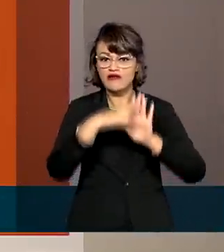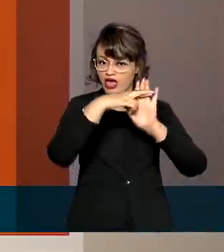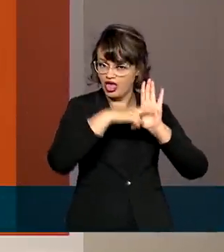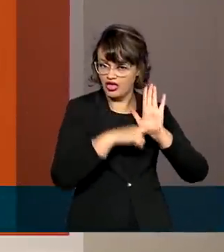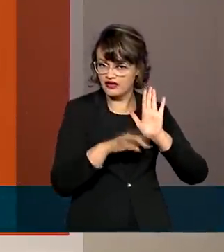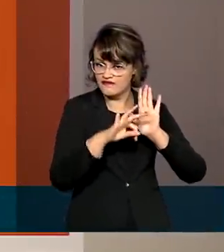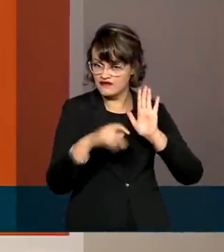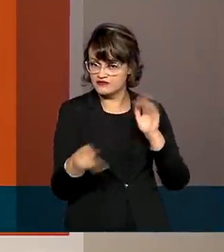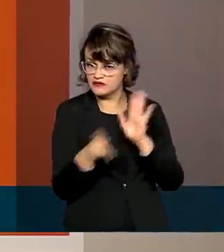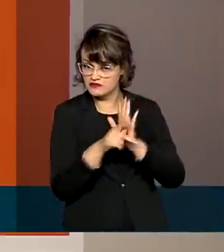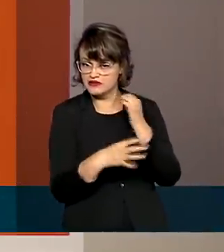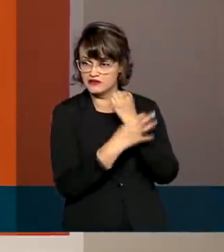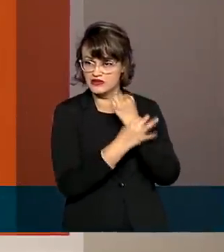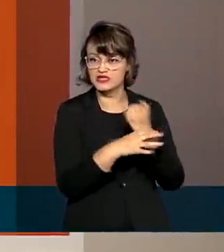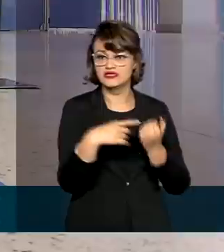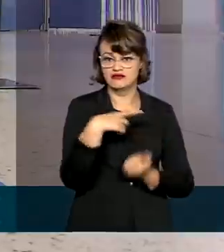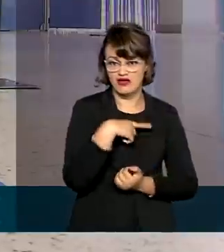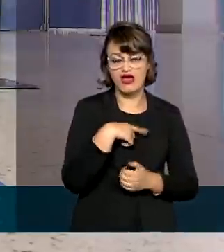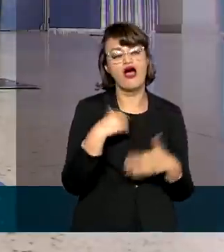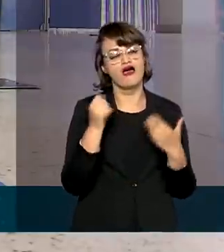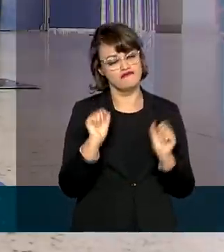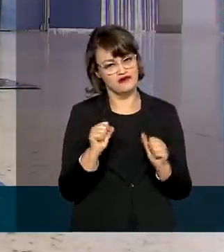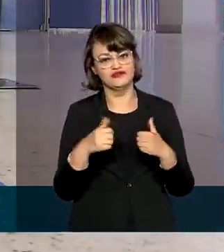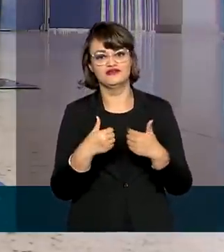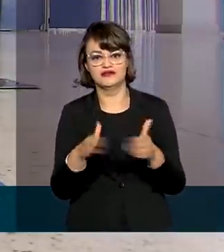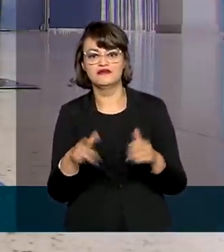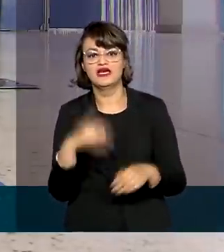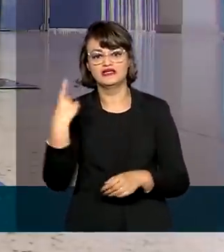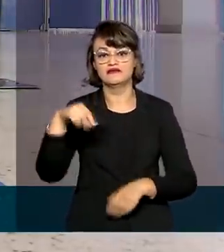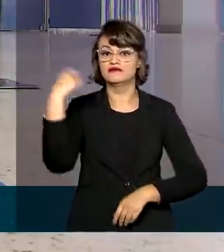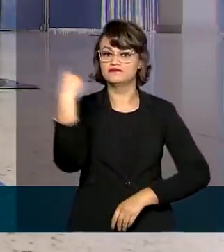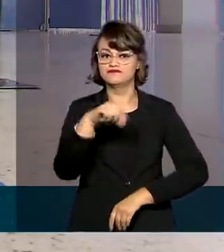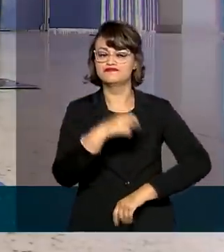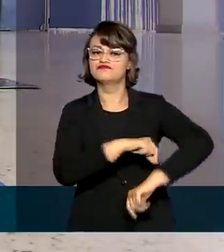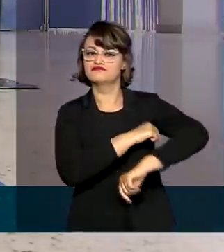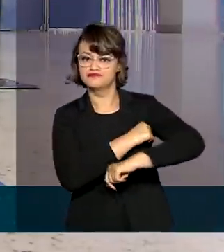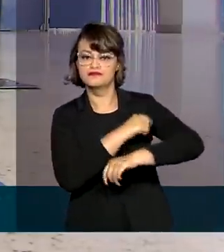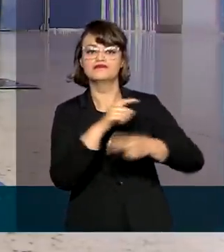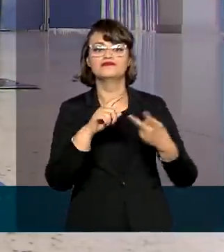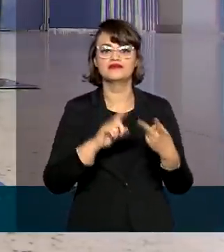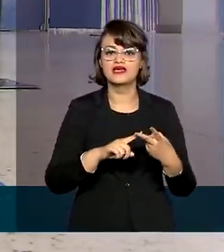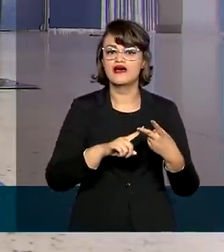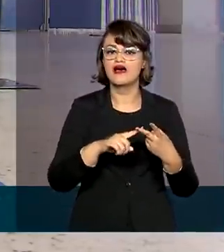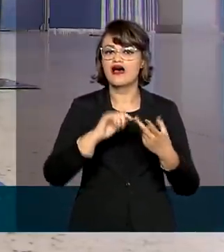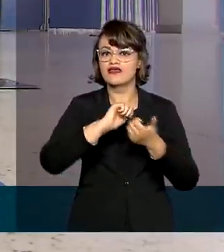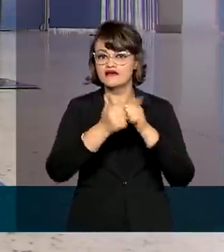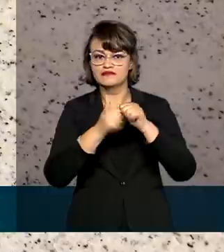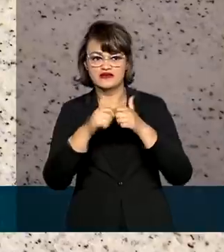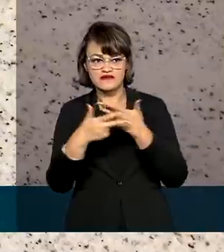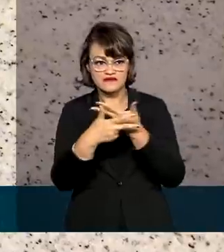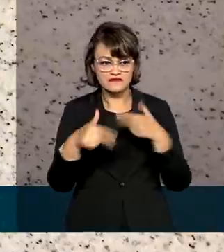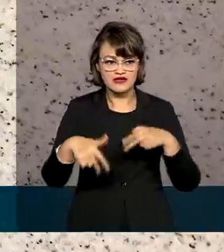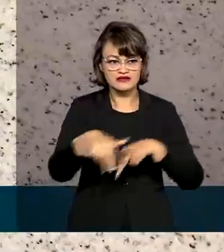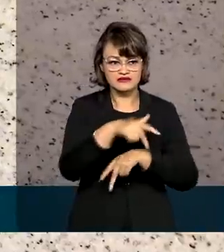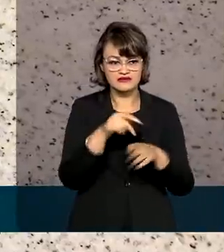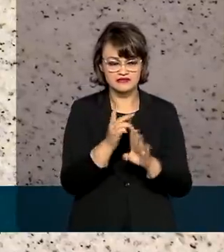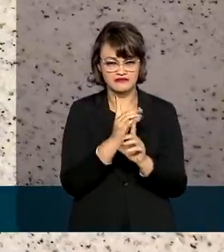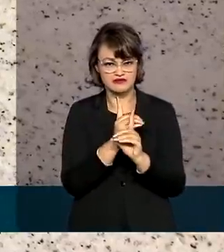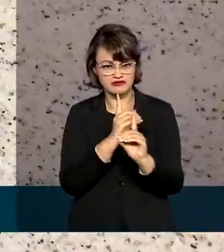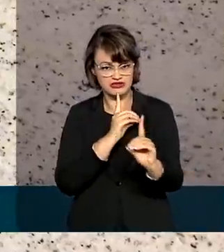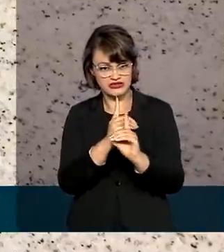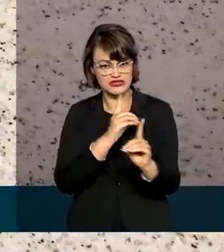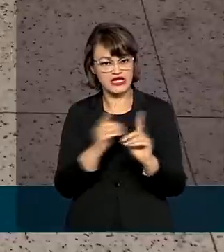as medidas de segurança contra a Covid, como a aferição da temperatura na entrada, a adequação das áreas comuns para permitir o